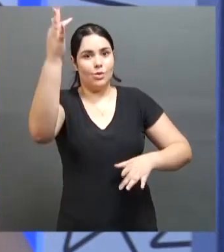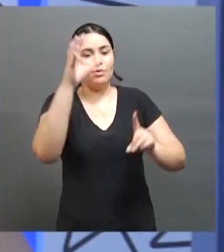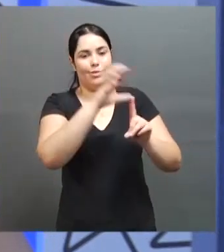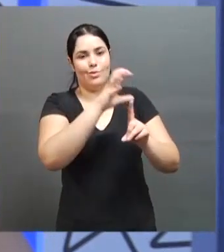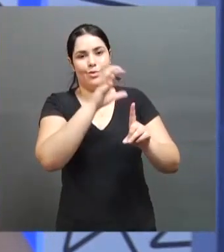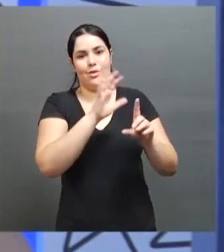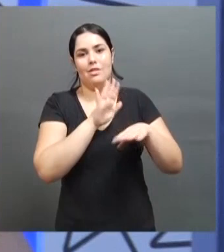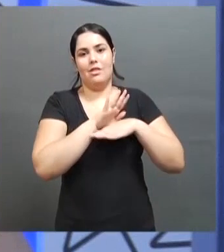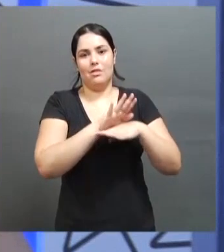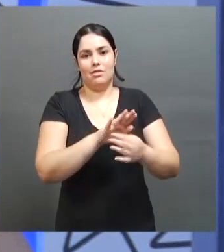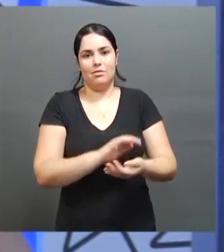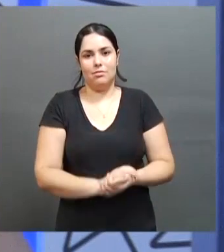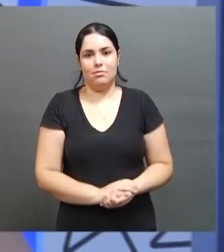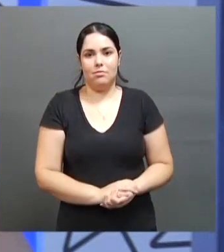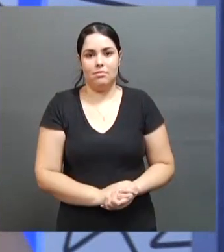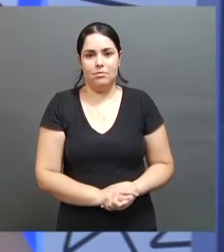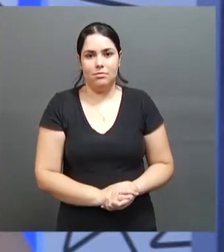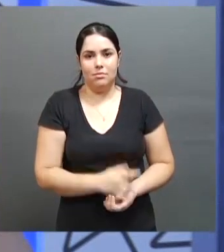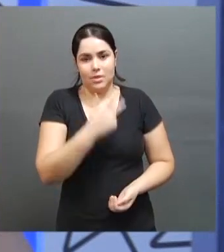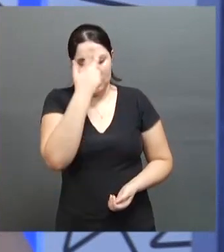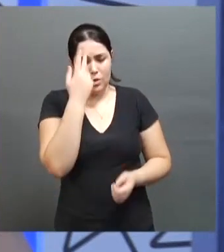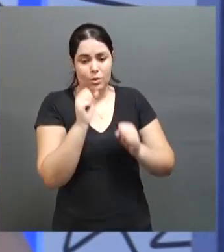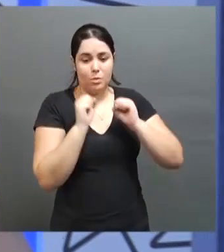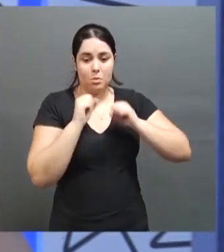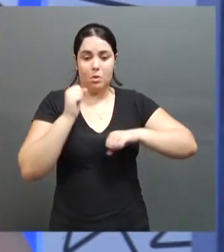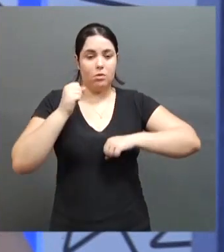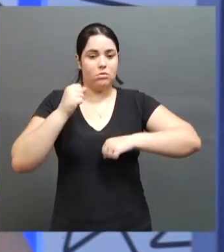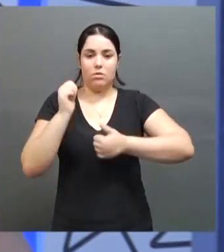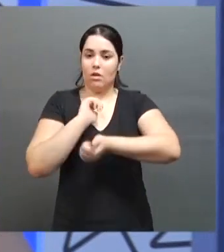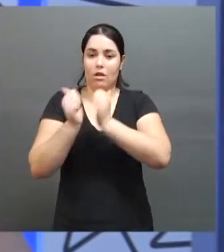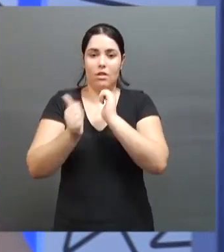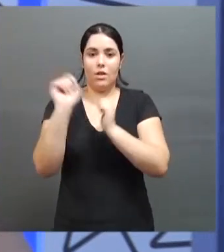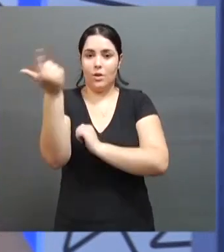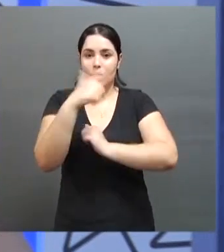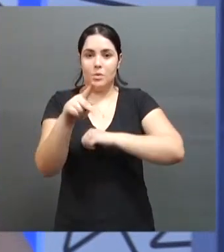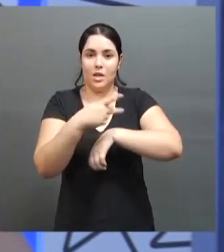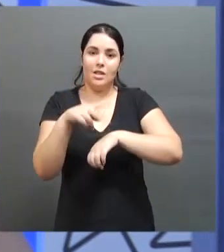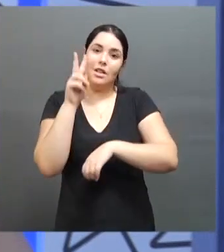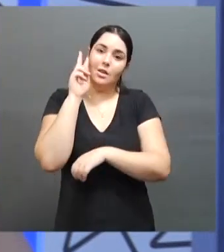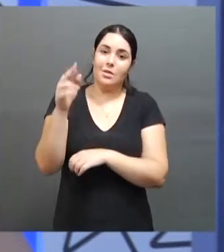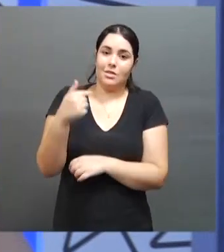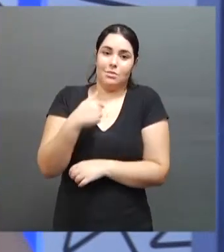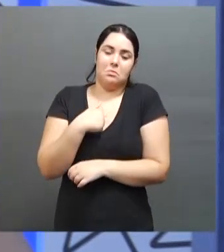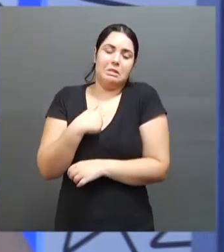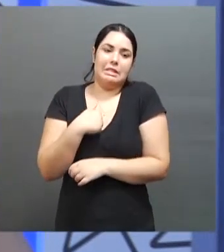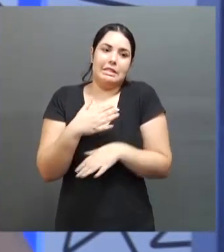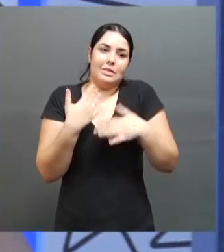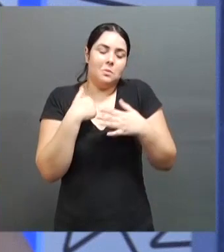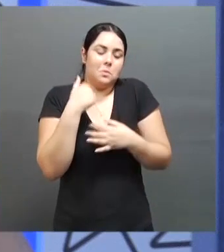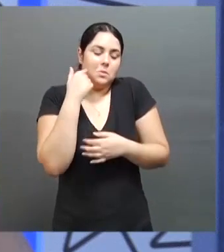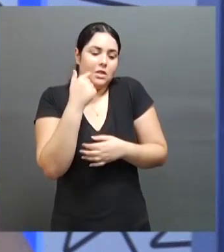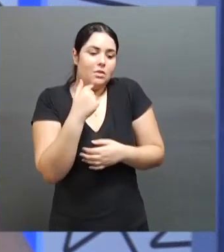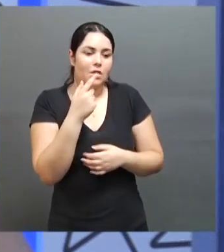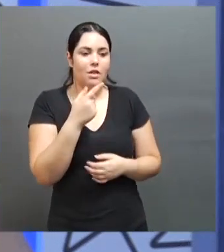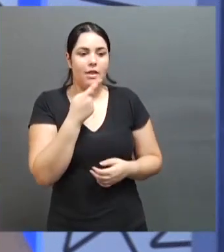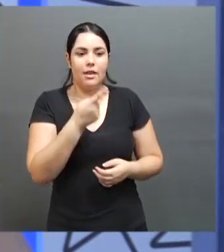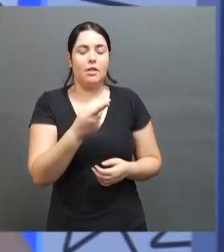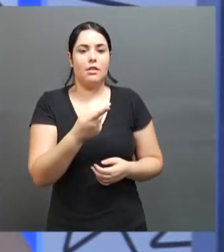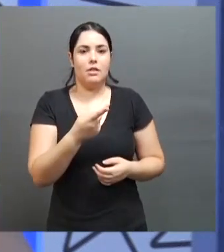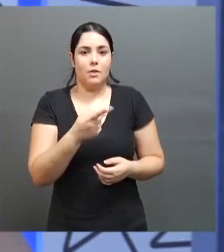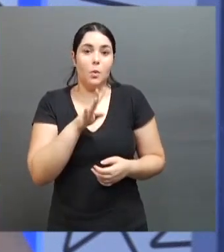alguém pode vir e se tornar um atleta internacional e se lembrar de mim um dia. Eu disse, nossa, eu conheci um atleta que,